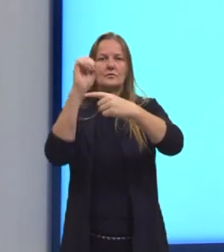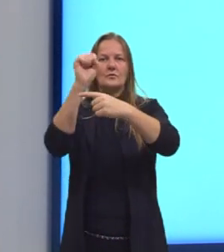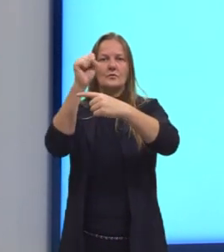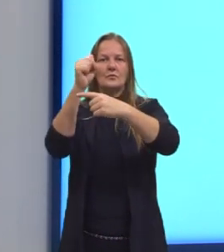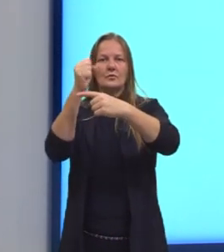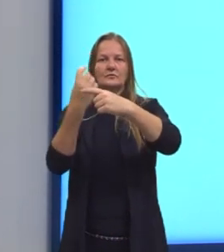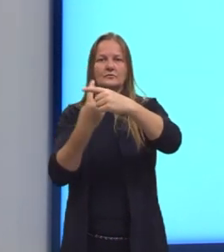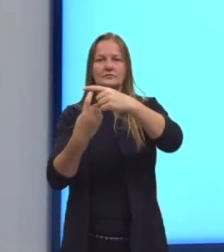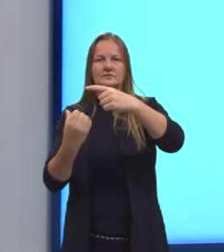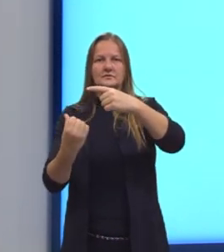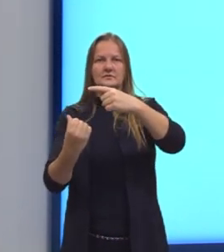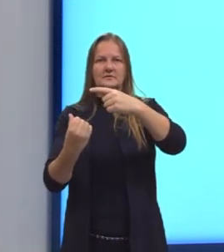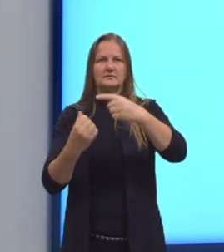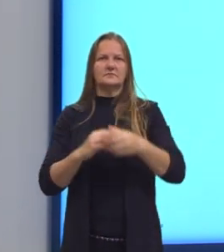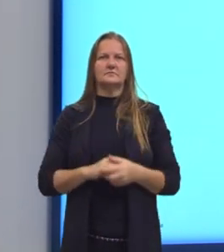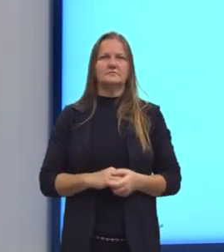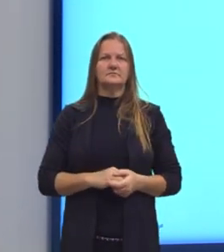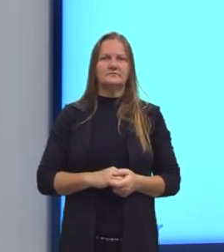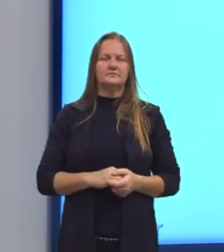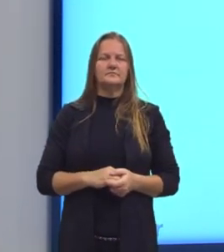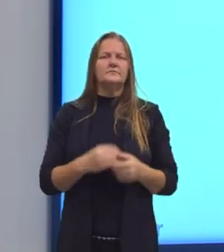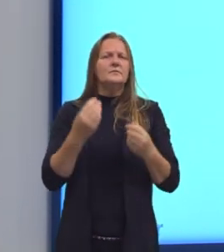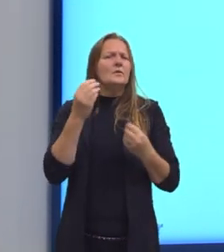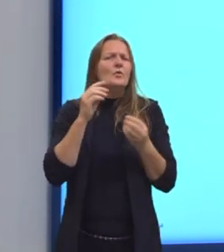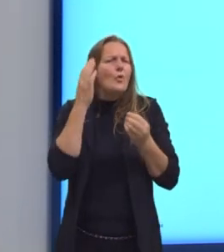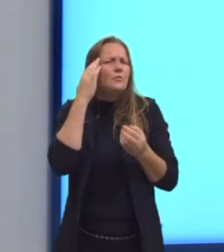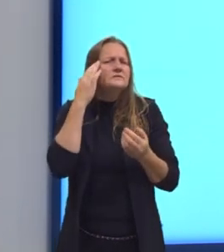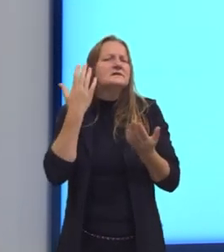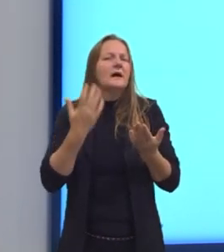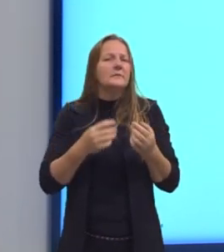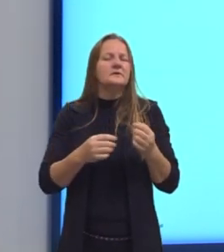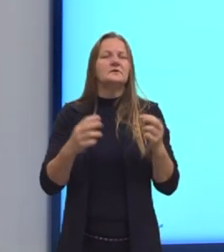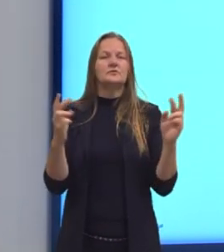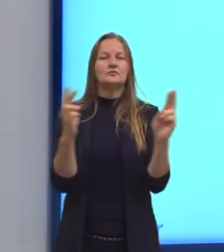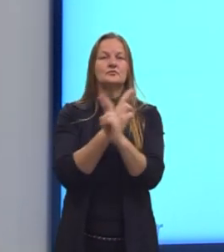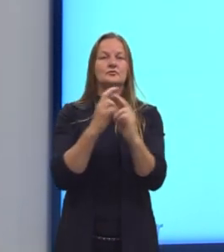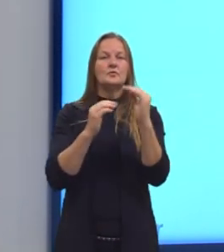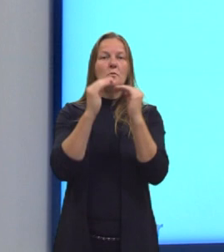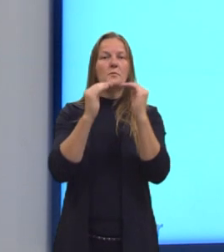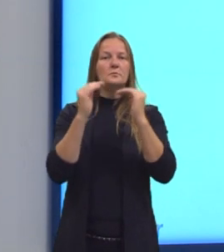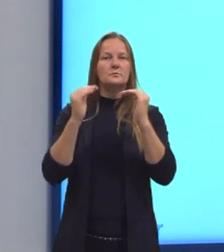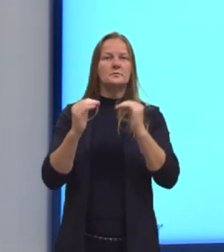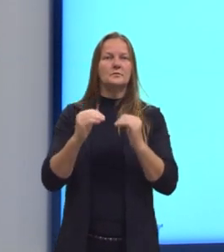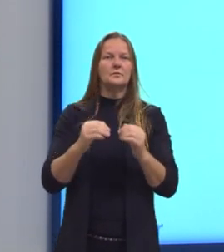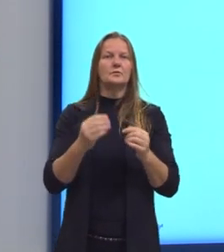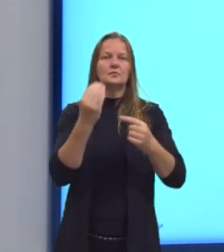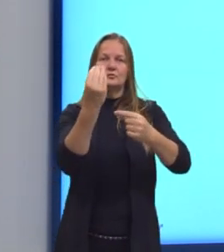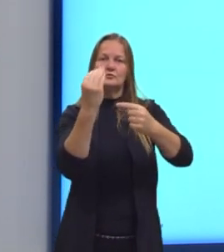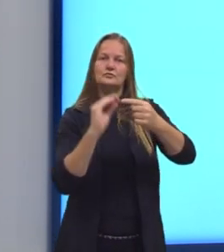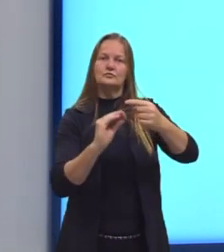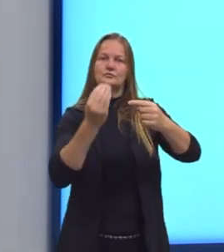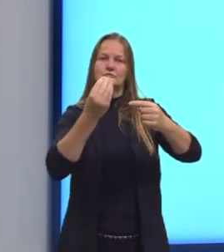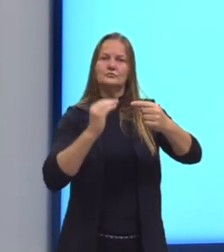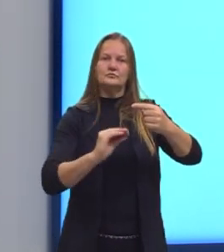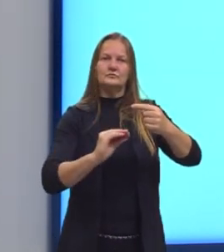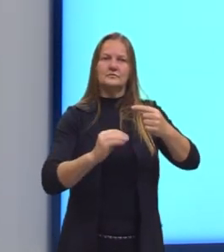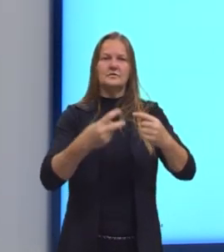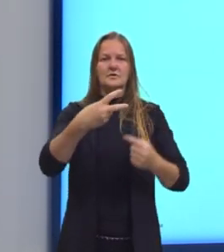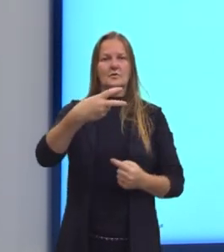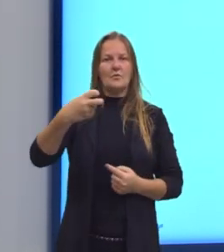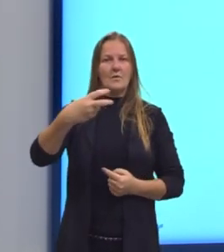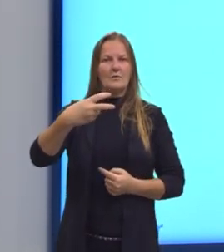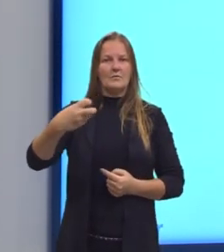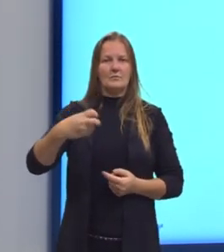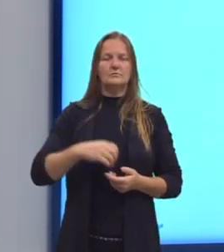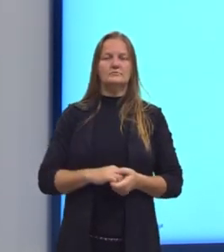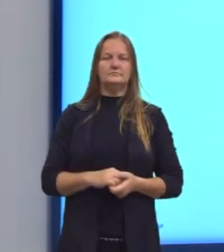para 16. Para verificar se elas formam uma proporção, nós colocamos aqui através da igualdade